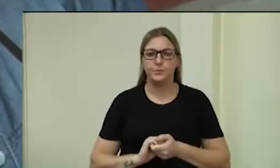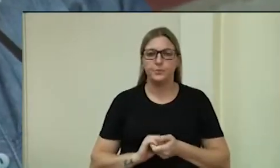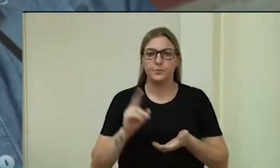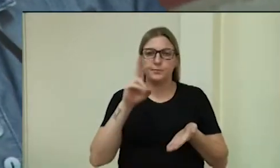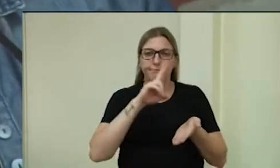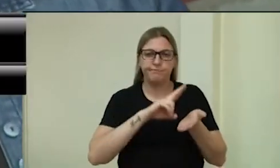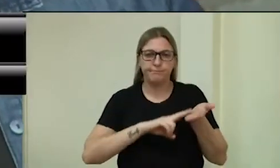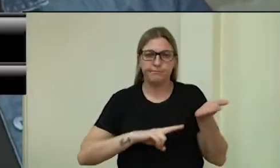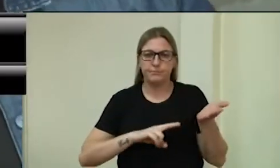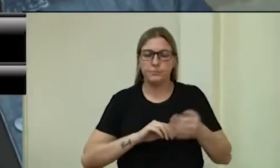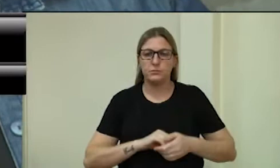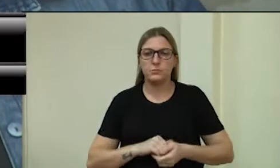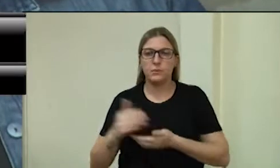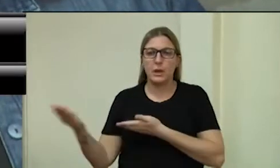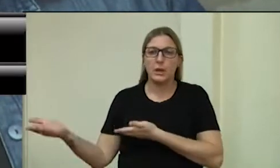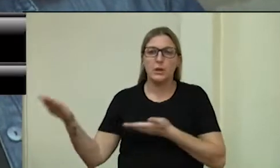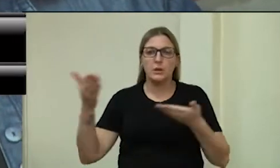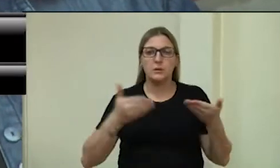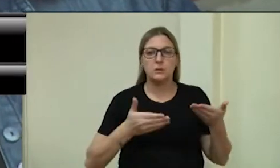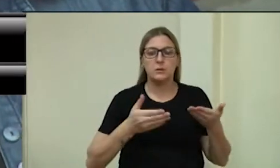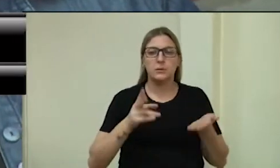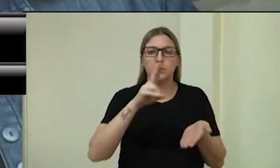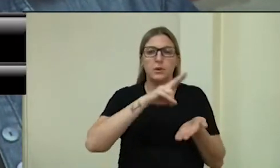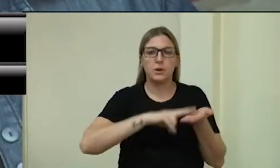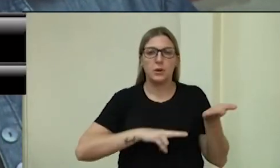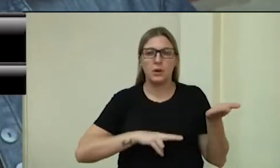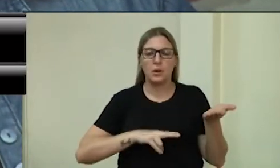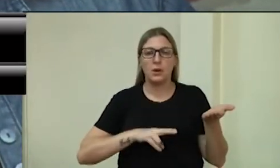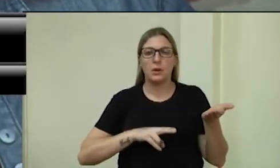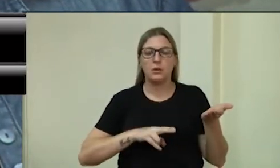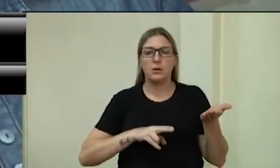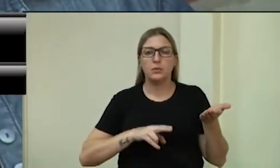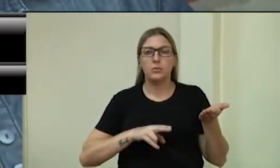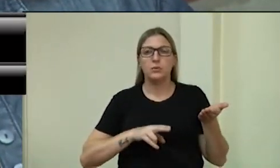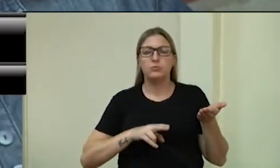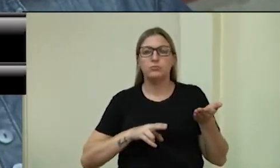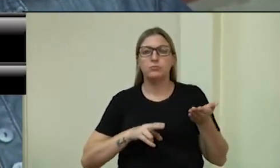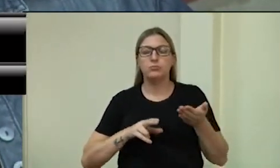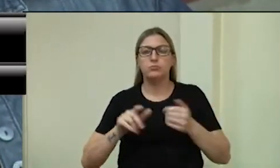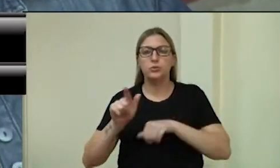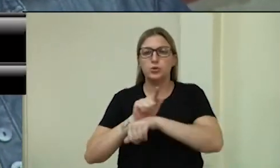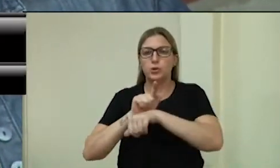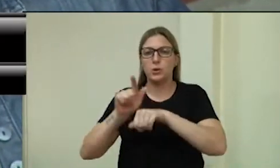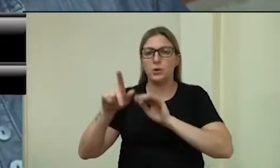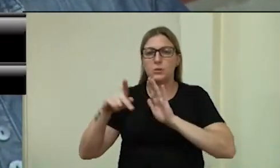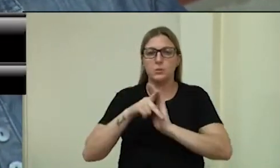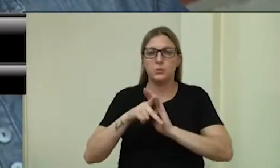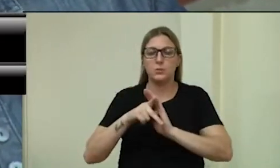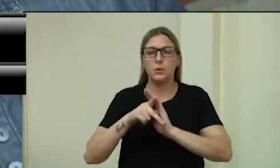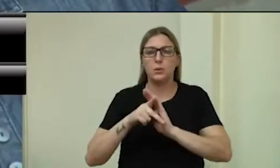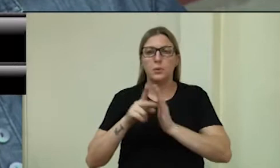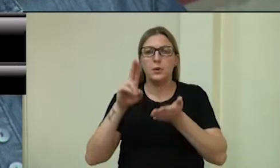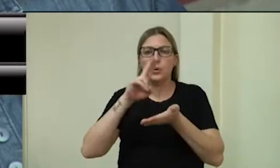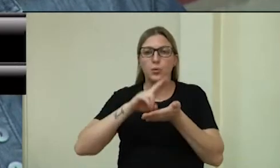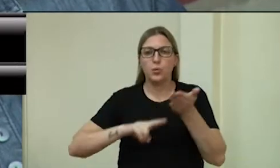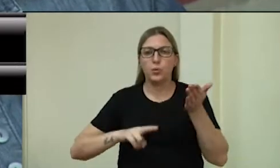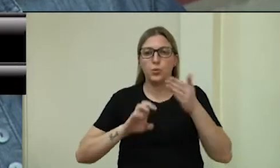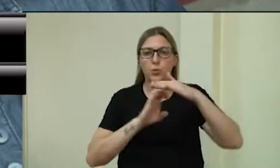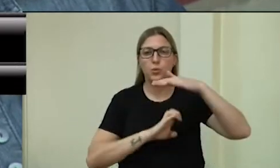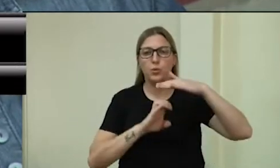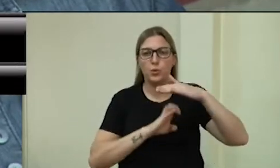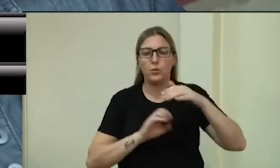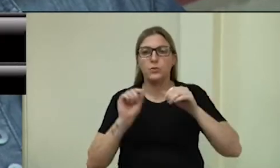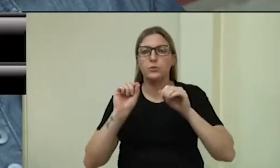Correspondências. Recebido correspondência da Gerência Regional dos Correios, referente ao convênio celebrado entre a